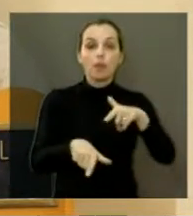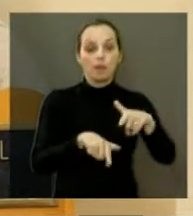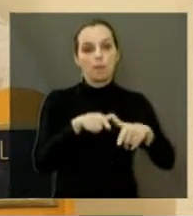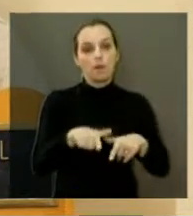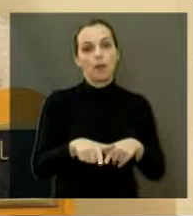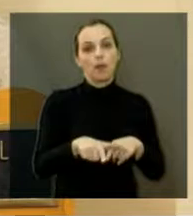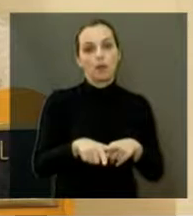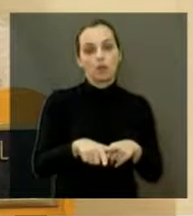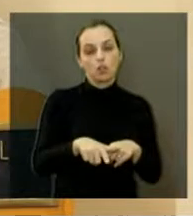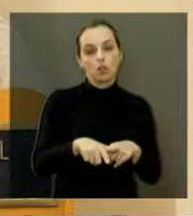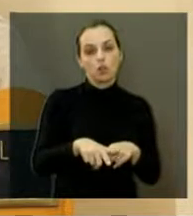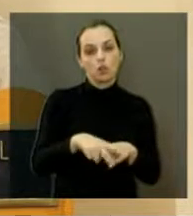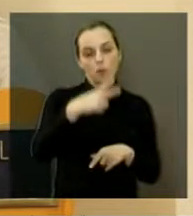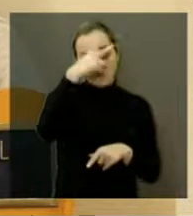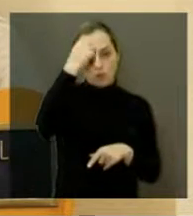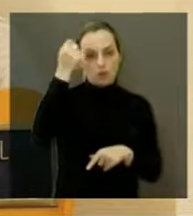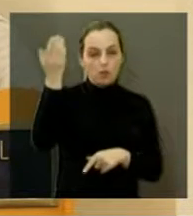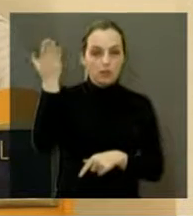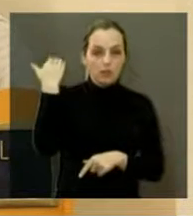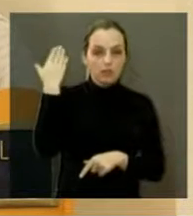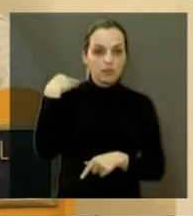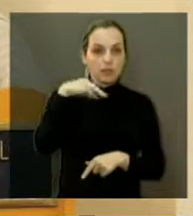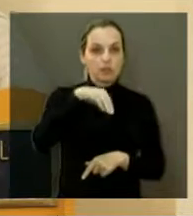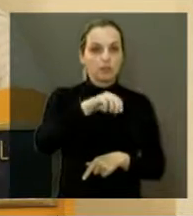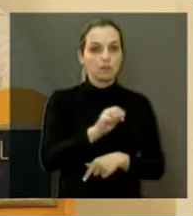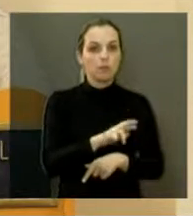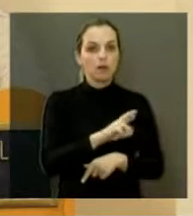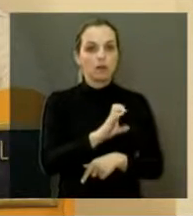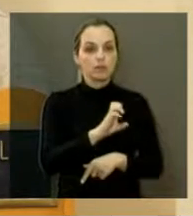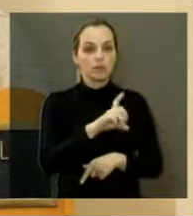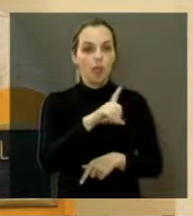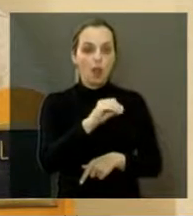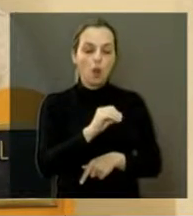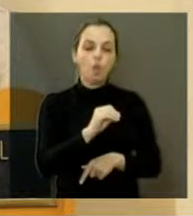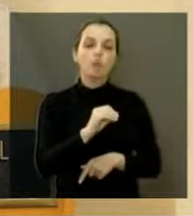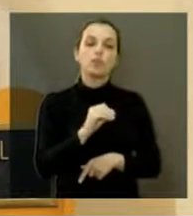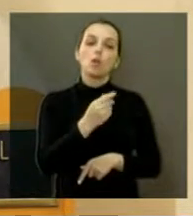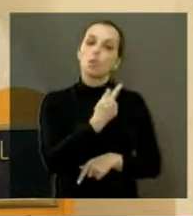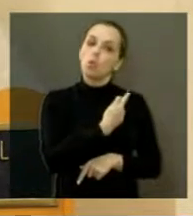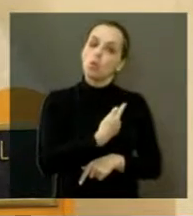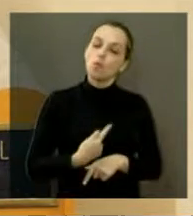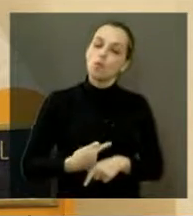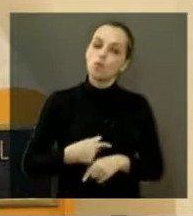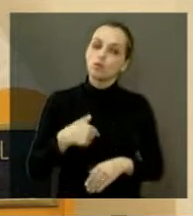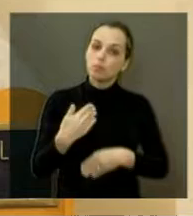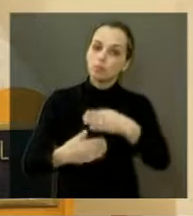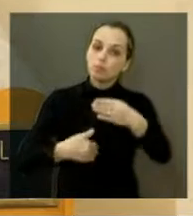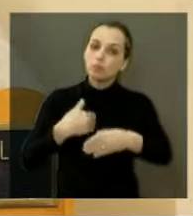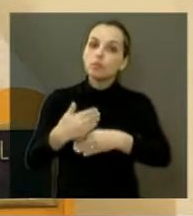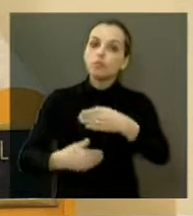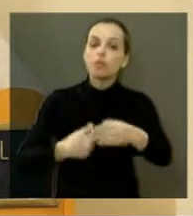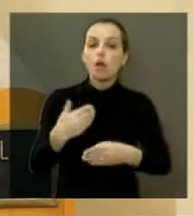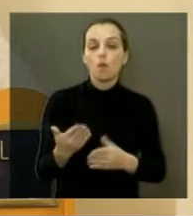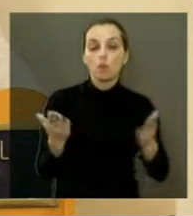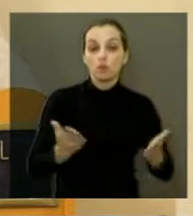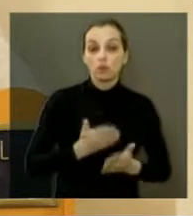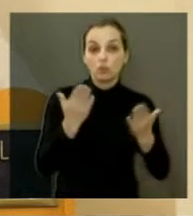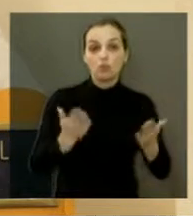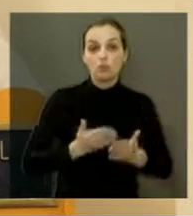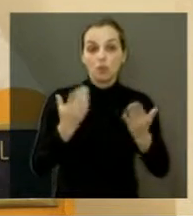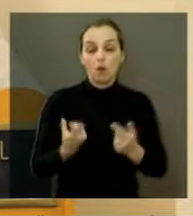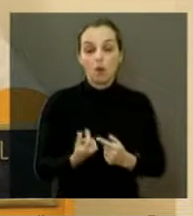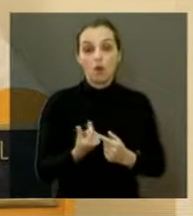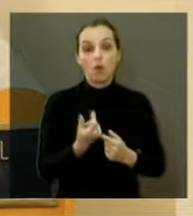fez. Um governo desenvolvimentista, que estimulou a economia da cidade com a geração de emprego